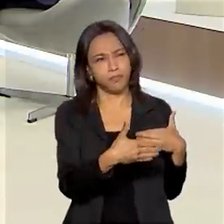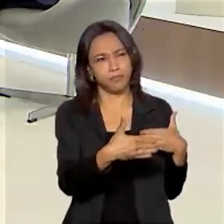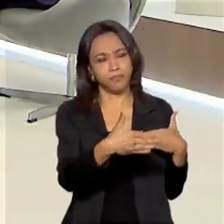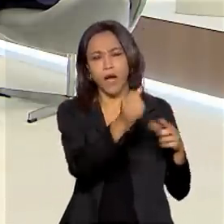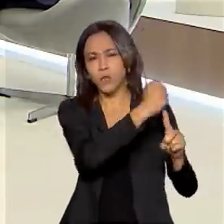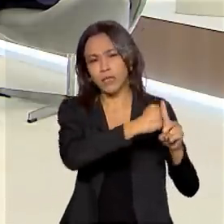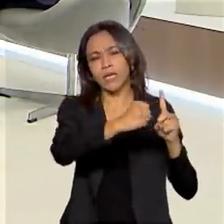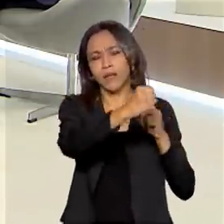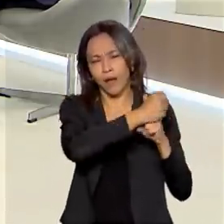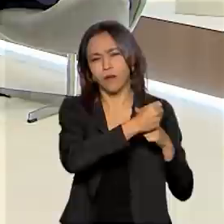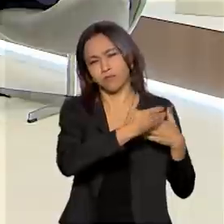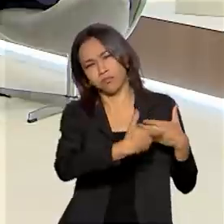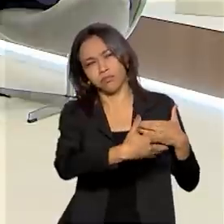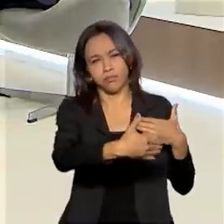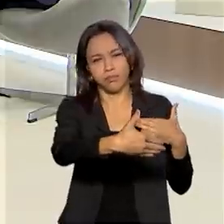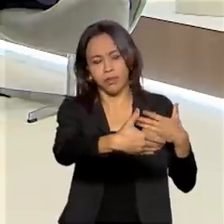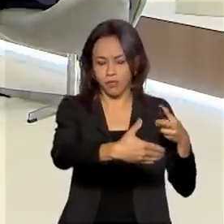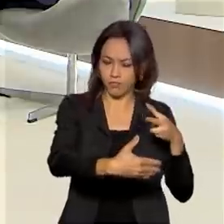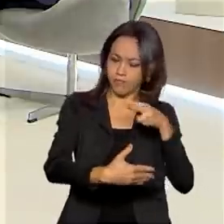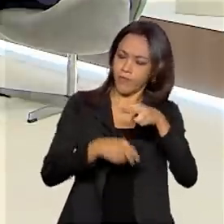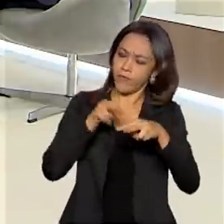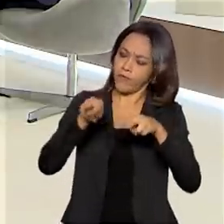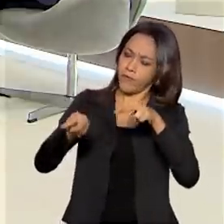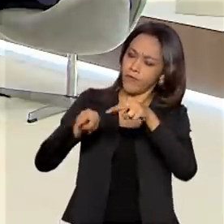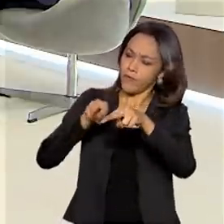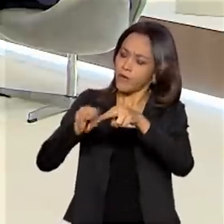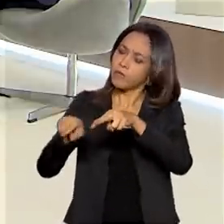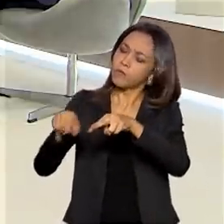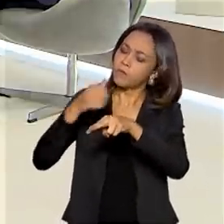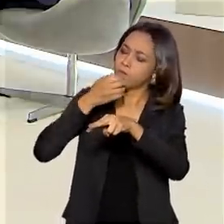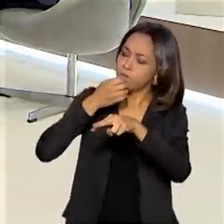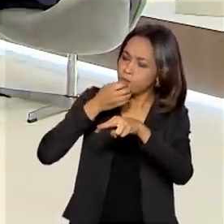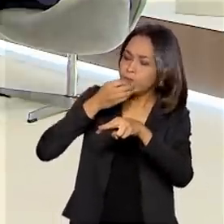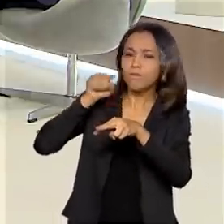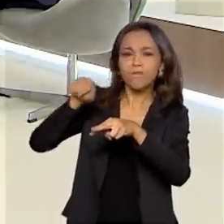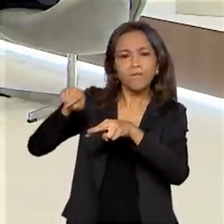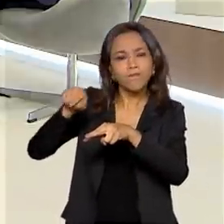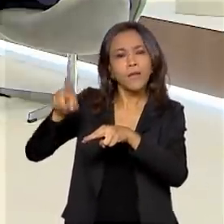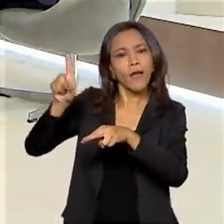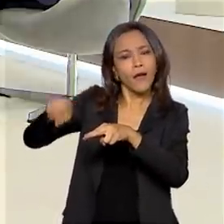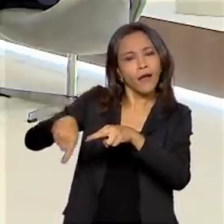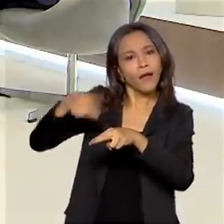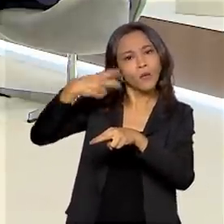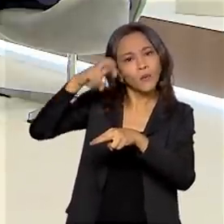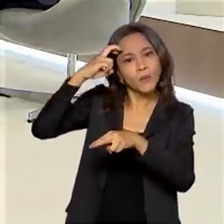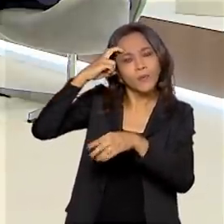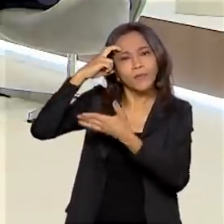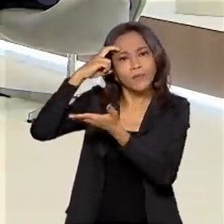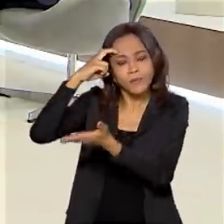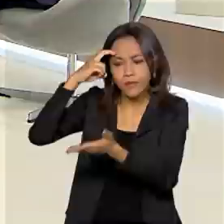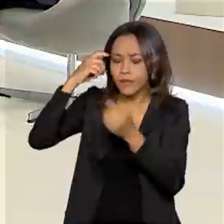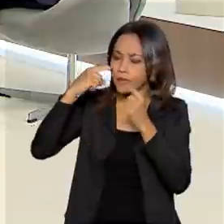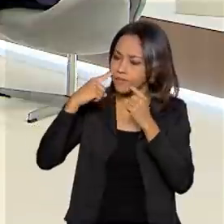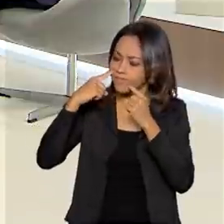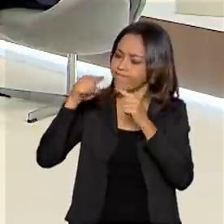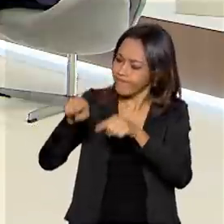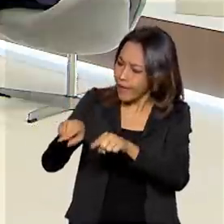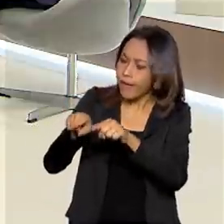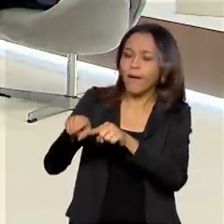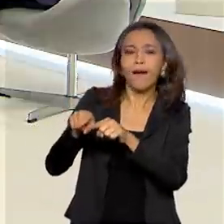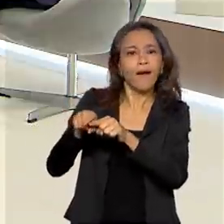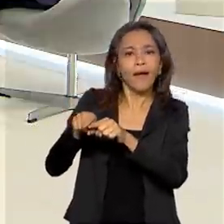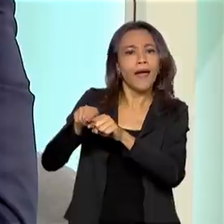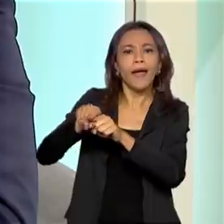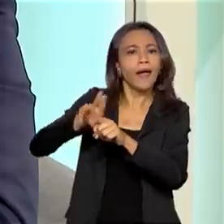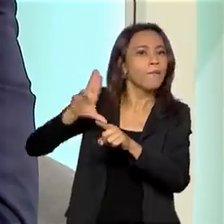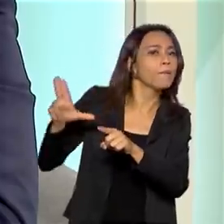obra artística um ícone da representatividade daquele povo enquanto cultura. O bem deixa de ser um bem